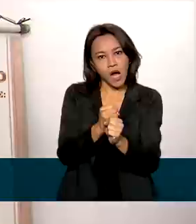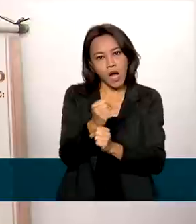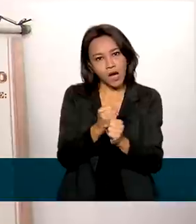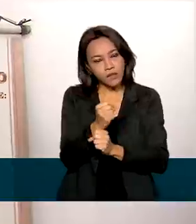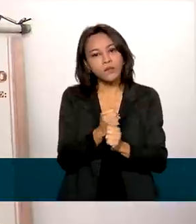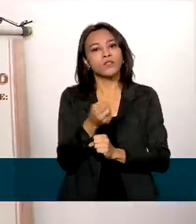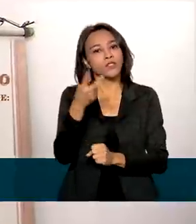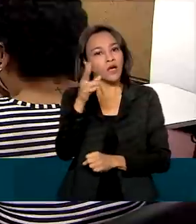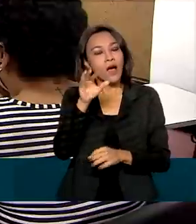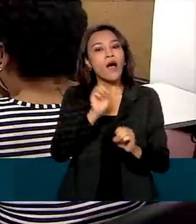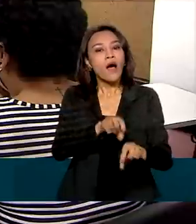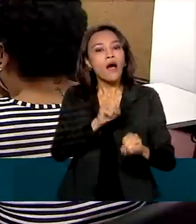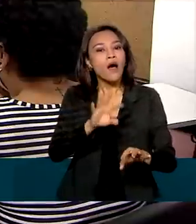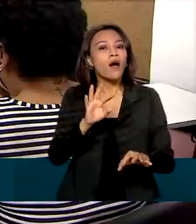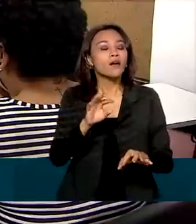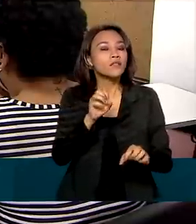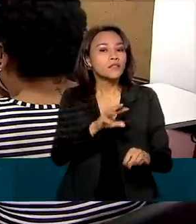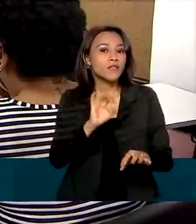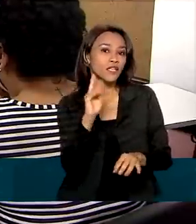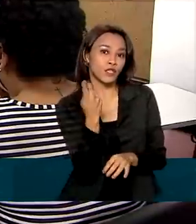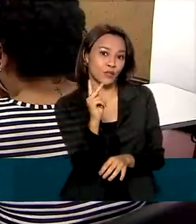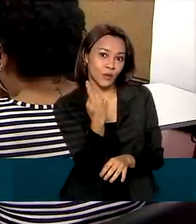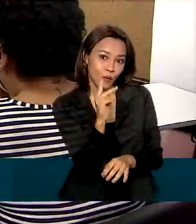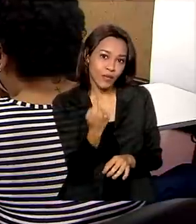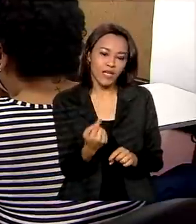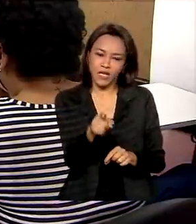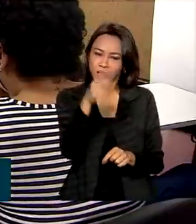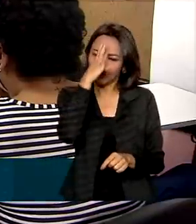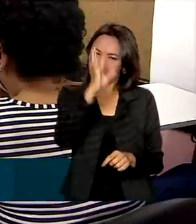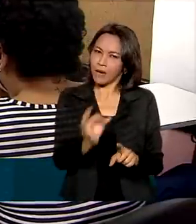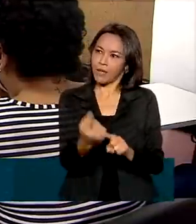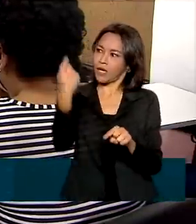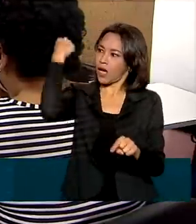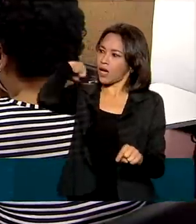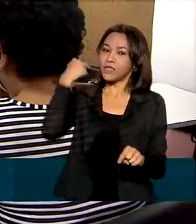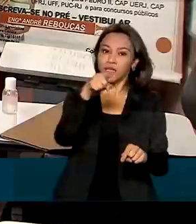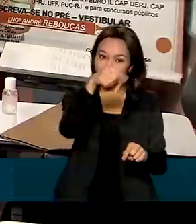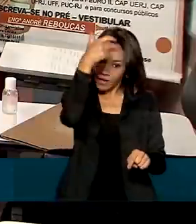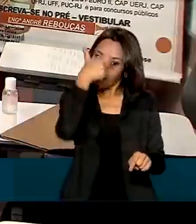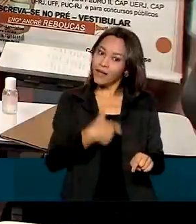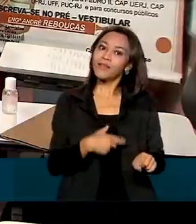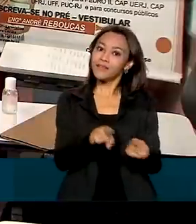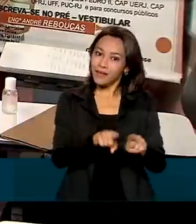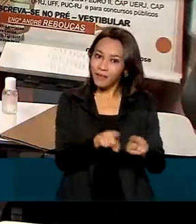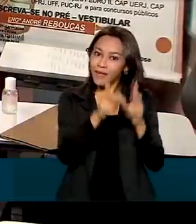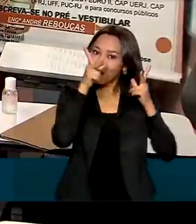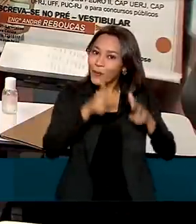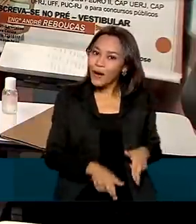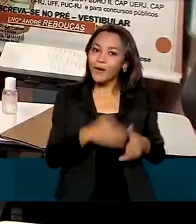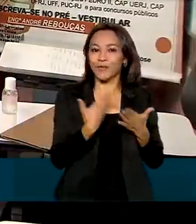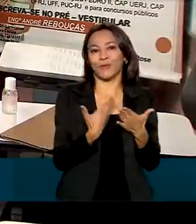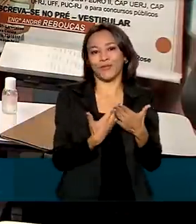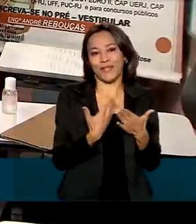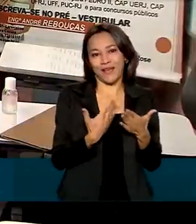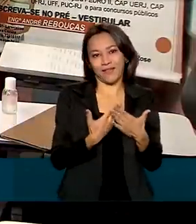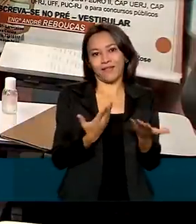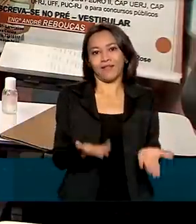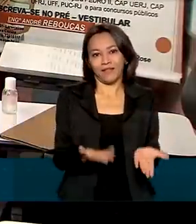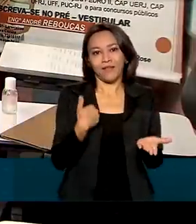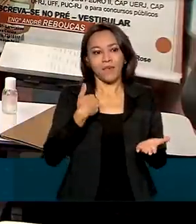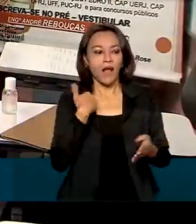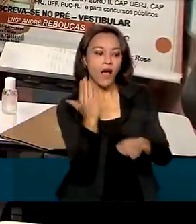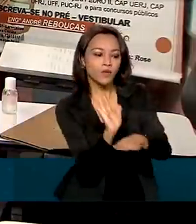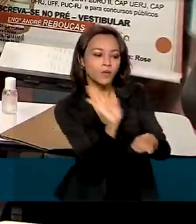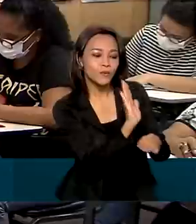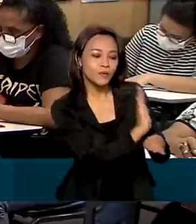social. Os alunos de hoje não imaginam que no passado, Fábio foi estudante em um curso como esse. Para o professor, ajudar